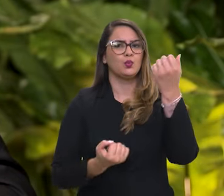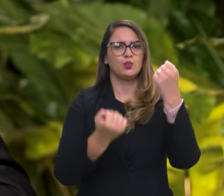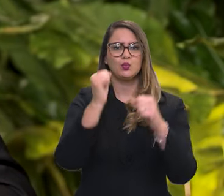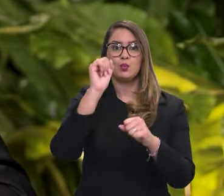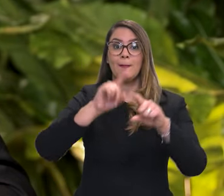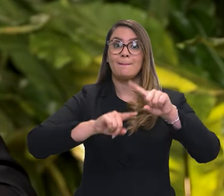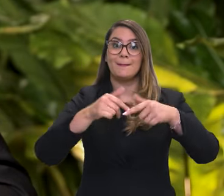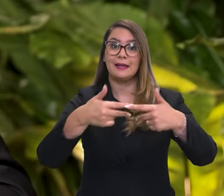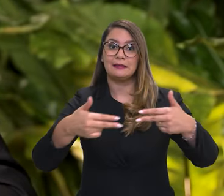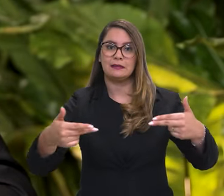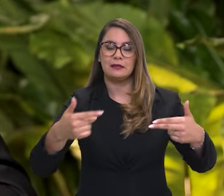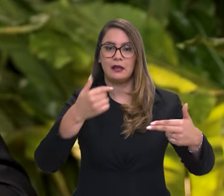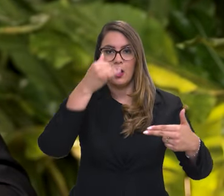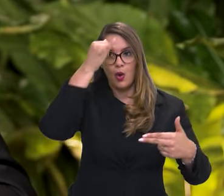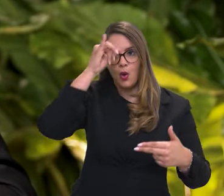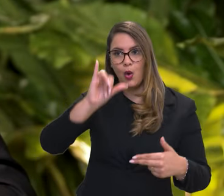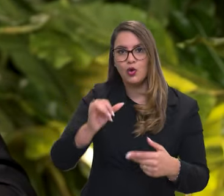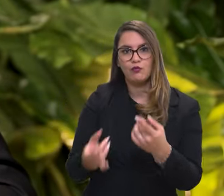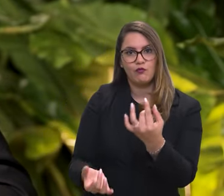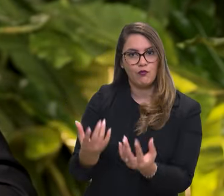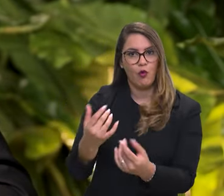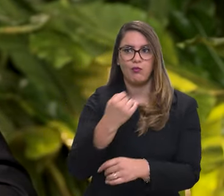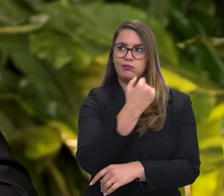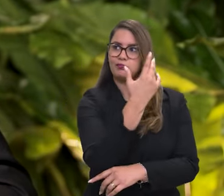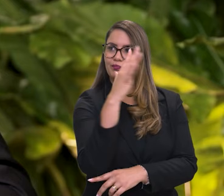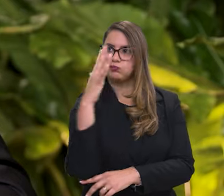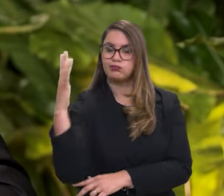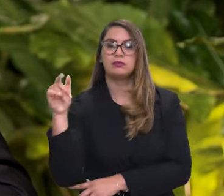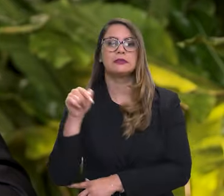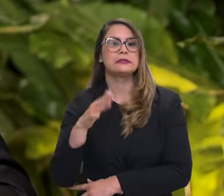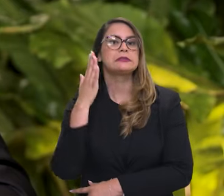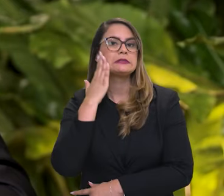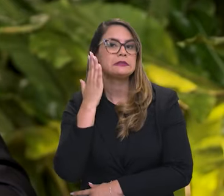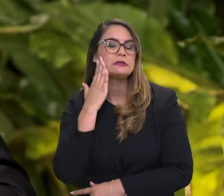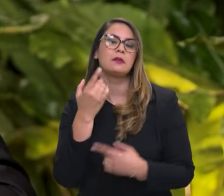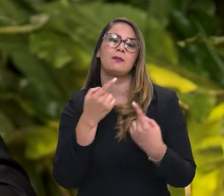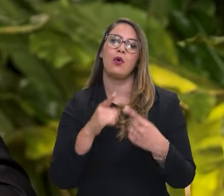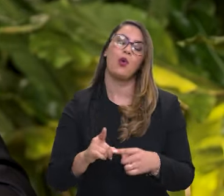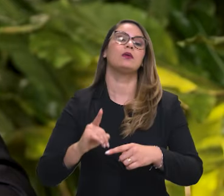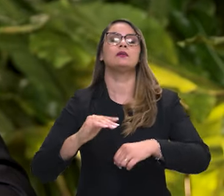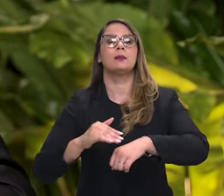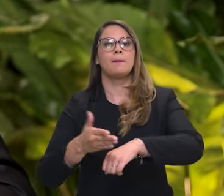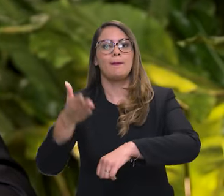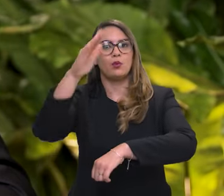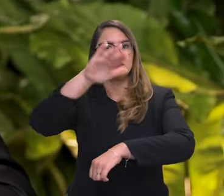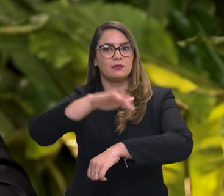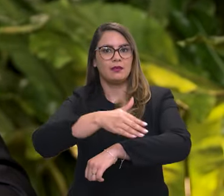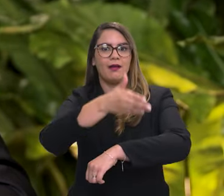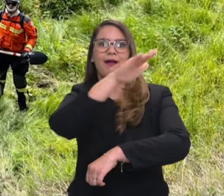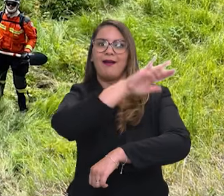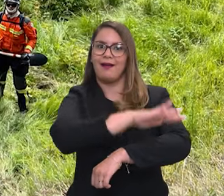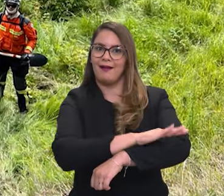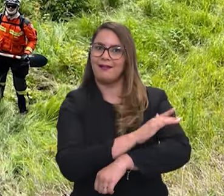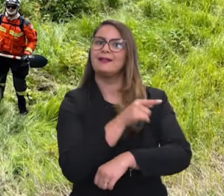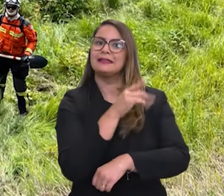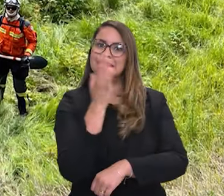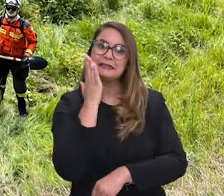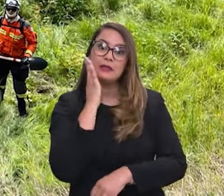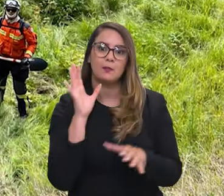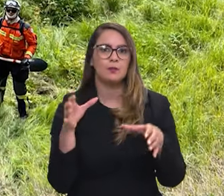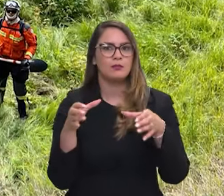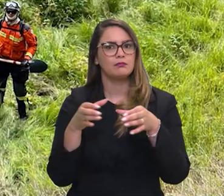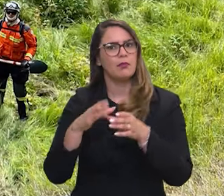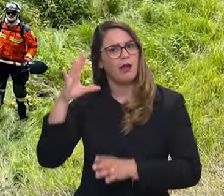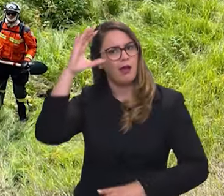combate aos incêndios florestais. Lá eles sabem combater incêndios em montanha, por exemplo. E para a nossa equipe foi um aprendizado